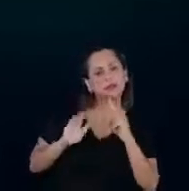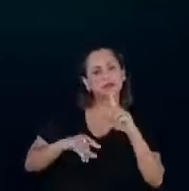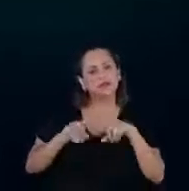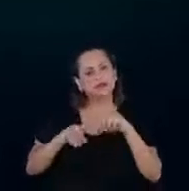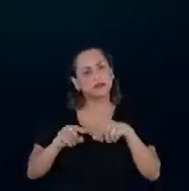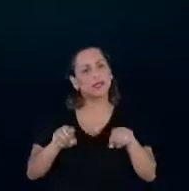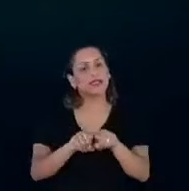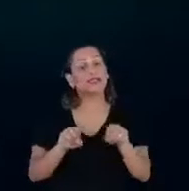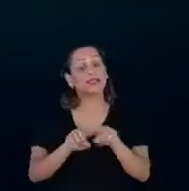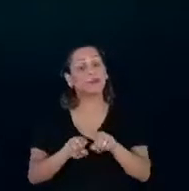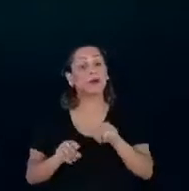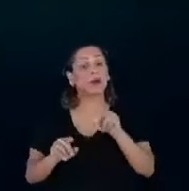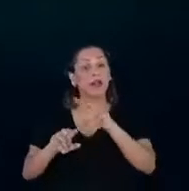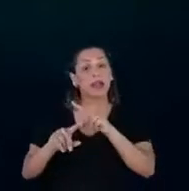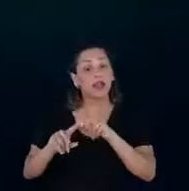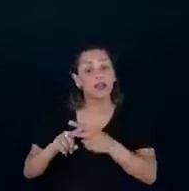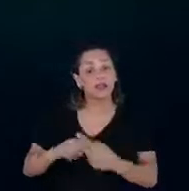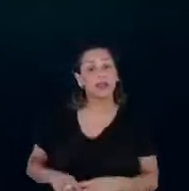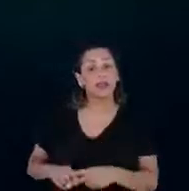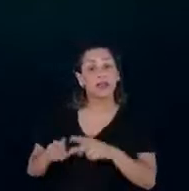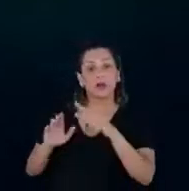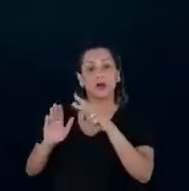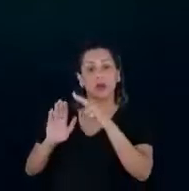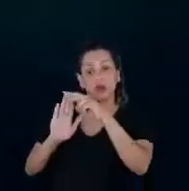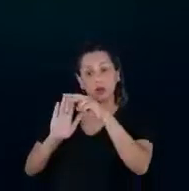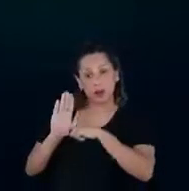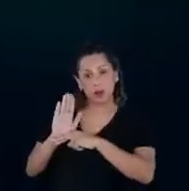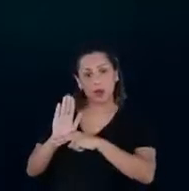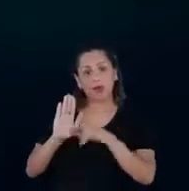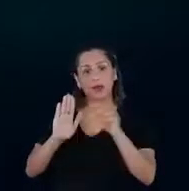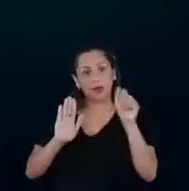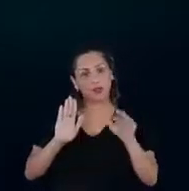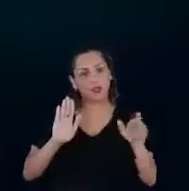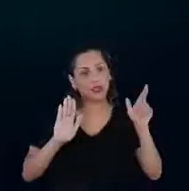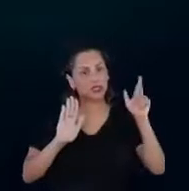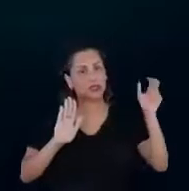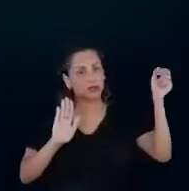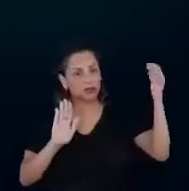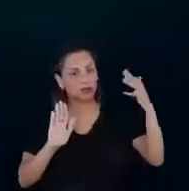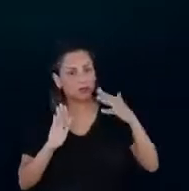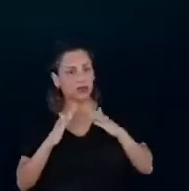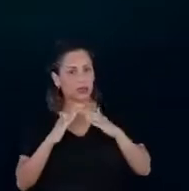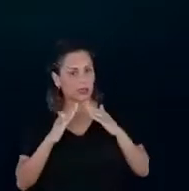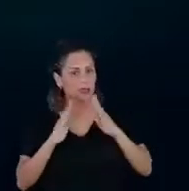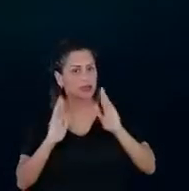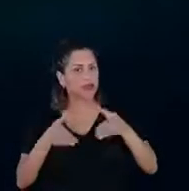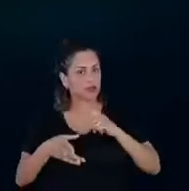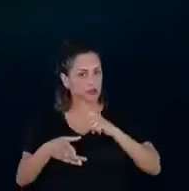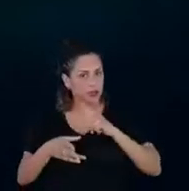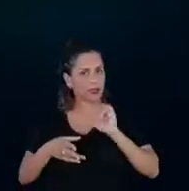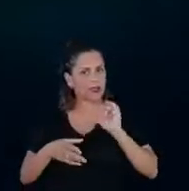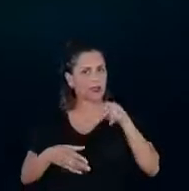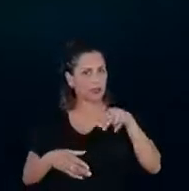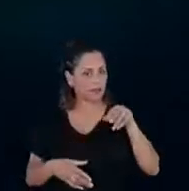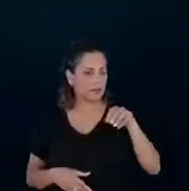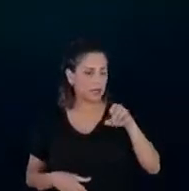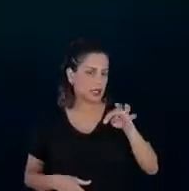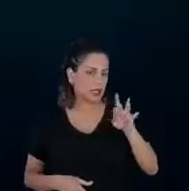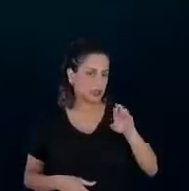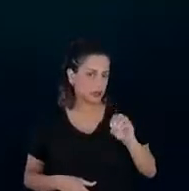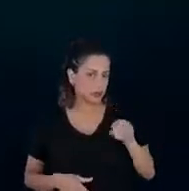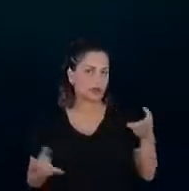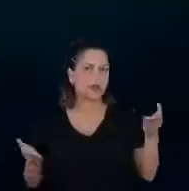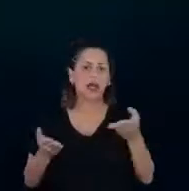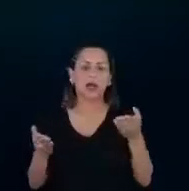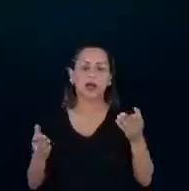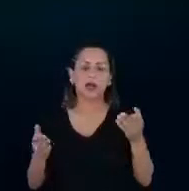dos regulamentos de refrigeração residencial, que já tem um trabalho em andamento no Inmetro e agora também deve ter